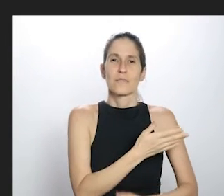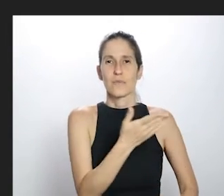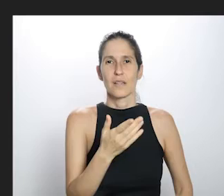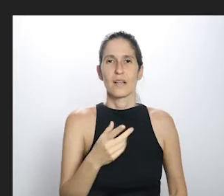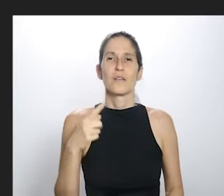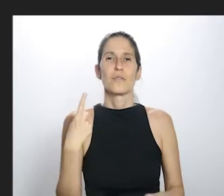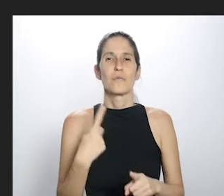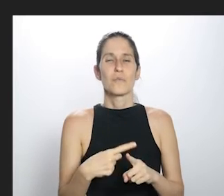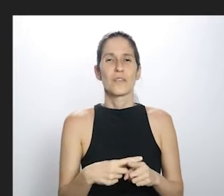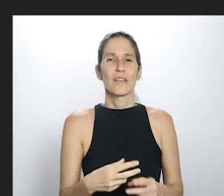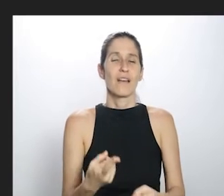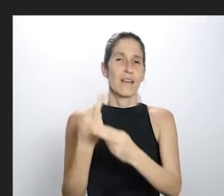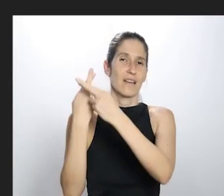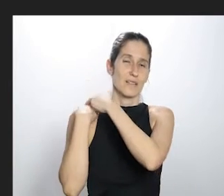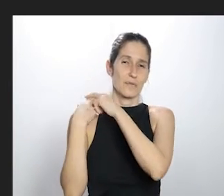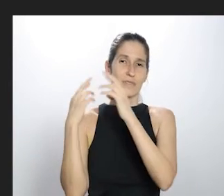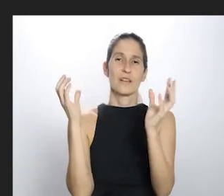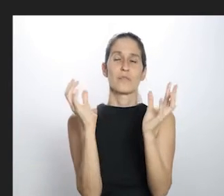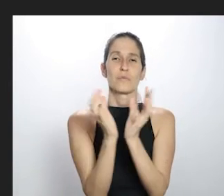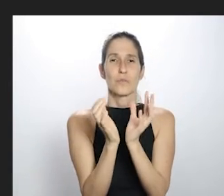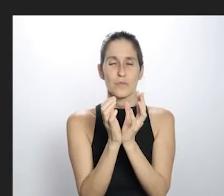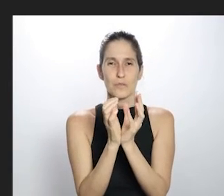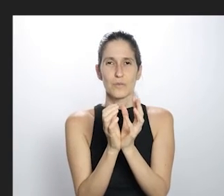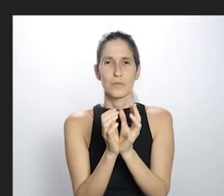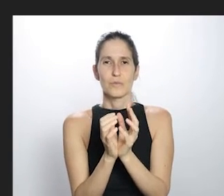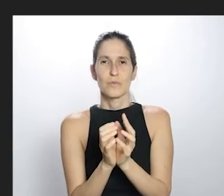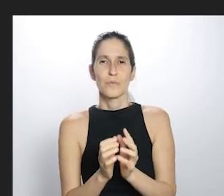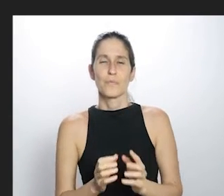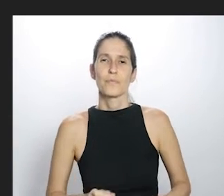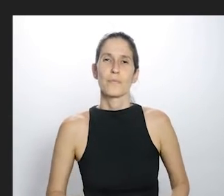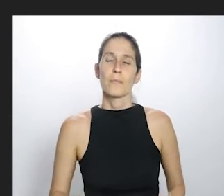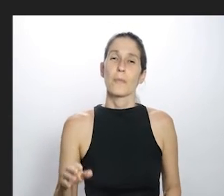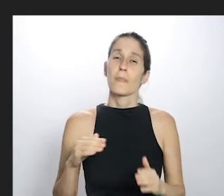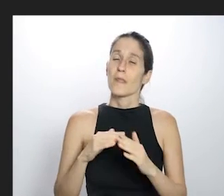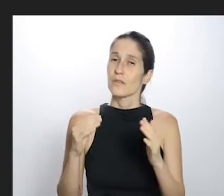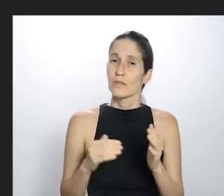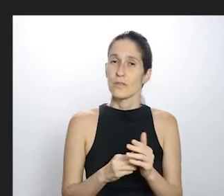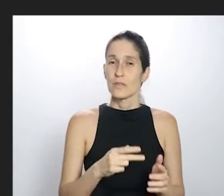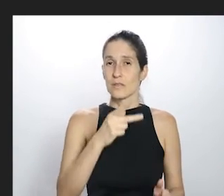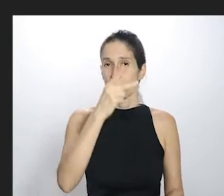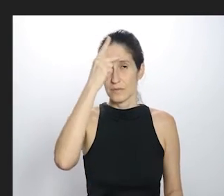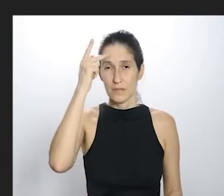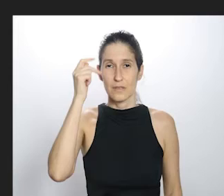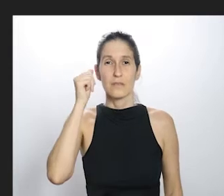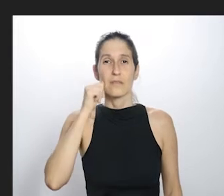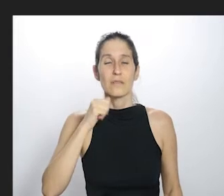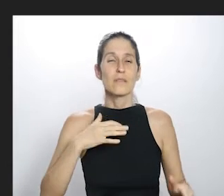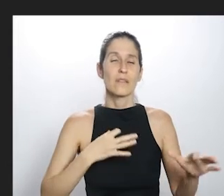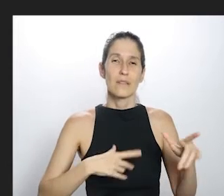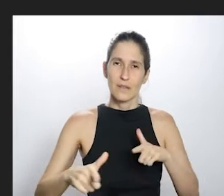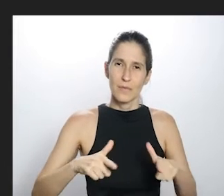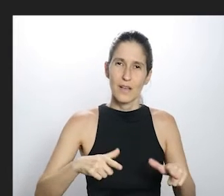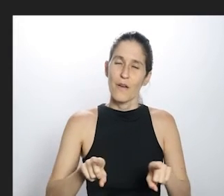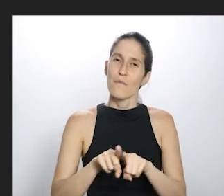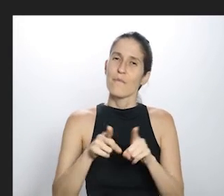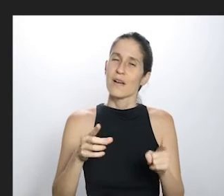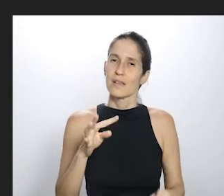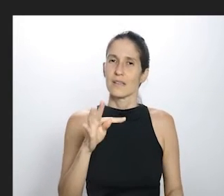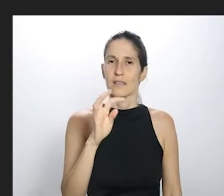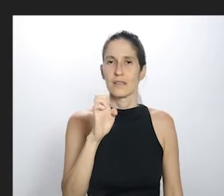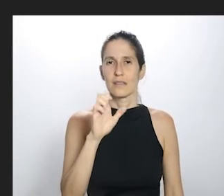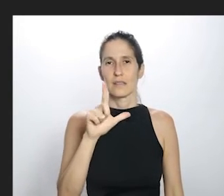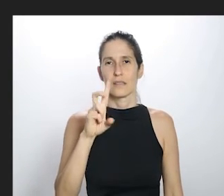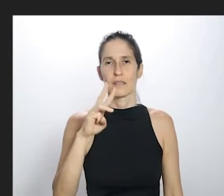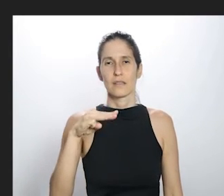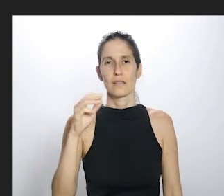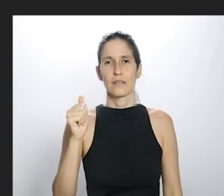culpada, eu acho, por esse grupo existir, assim, lógico que todas as integrantes, formaram, era um grupo forte